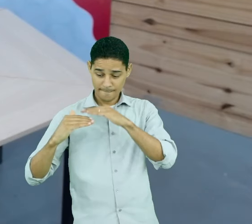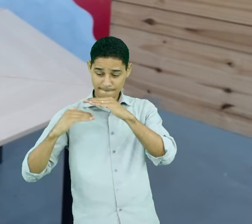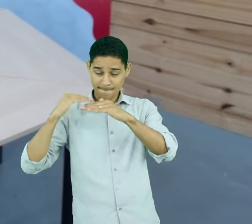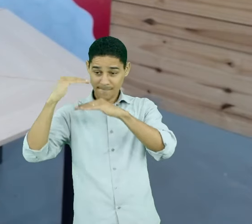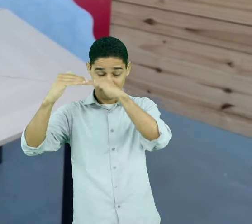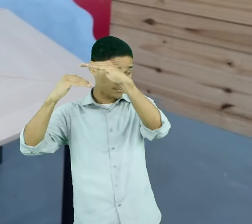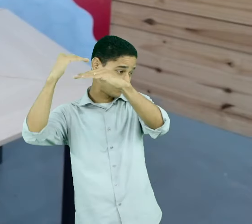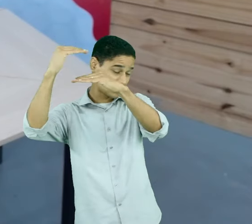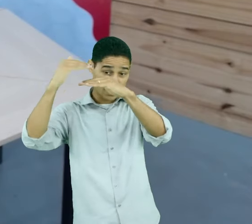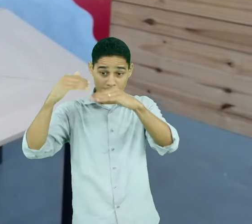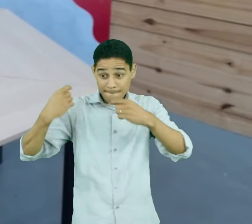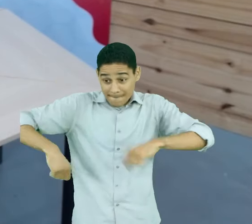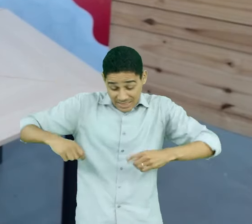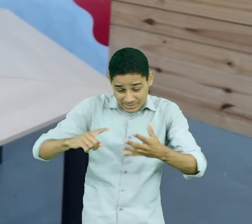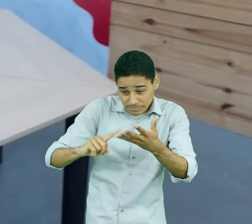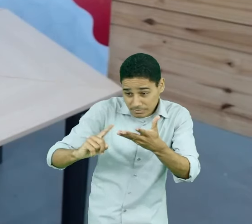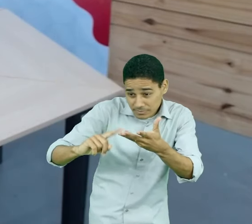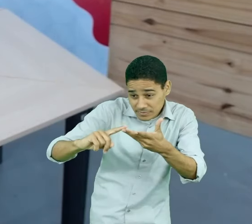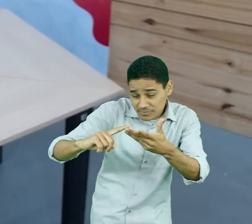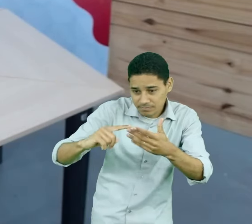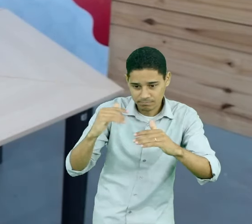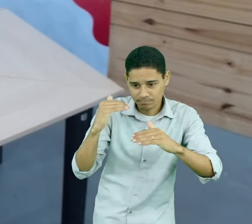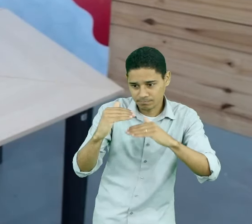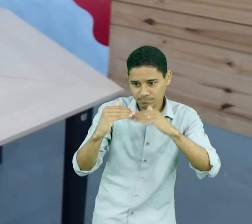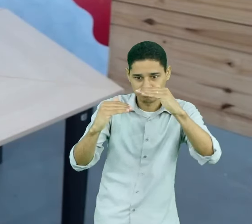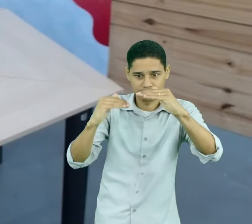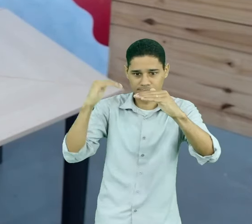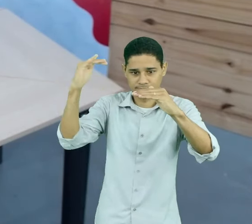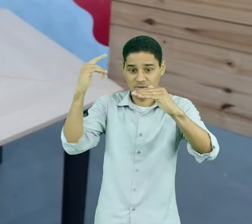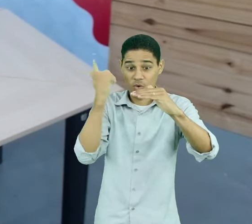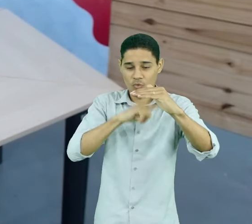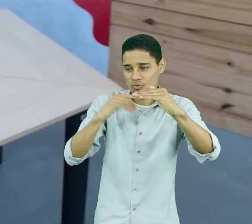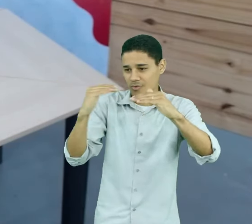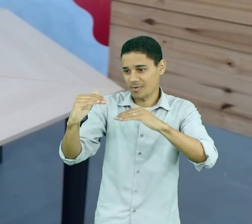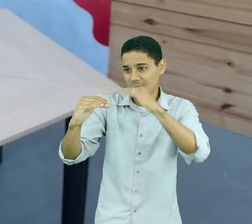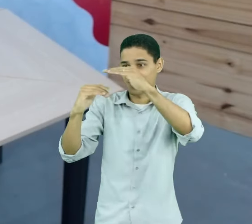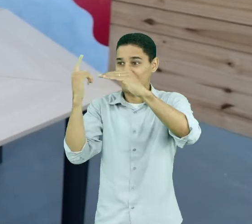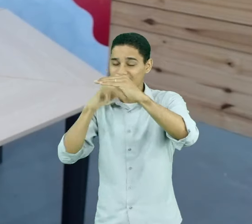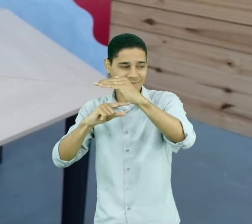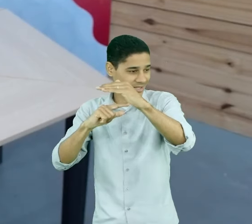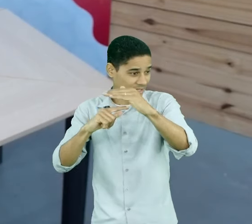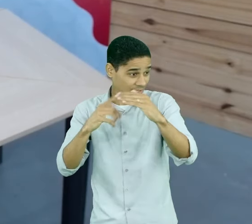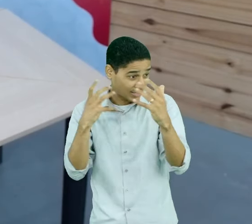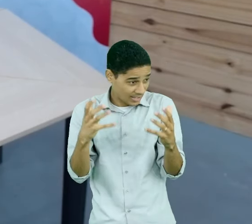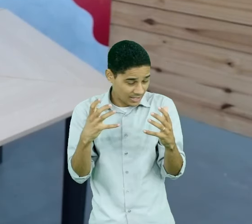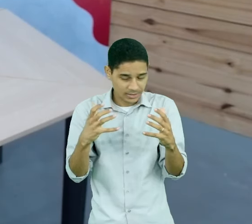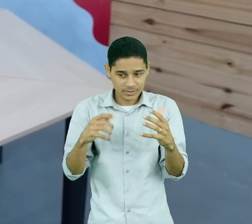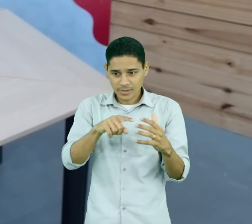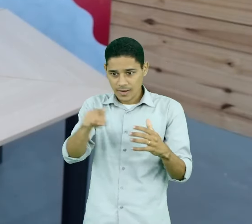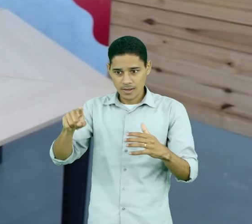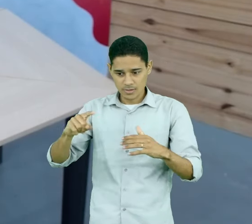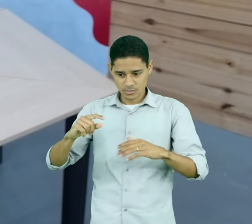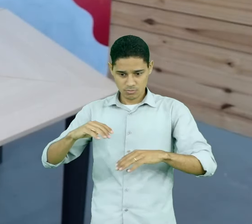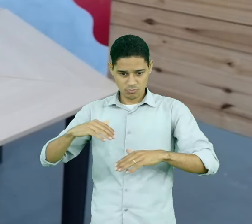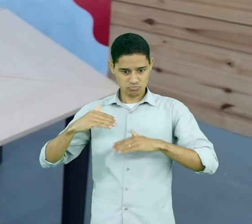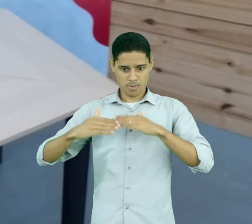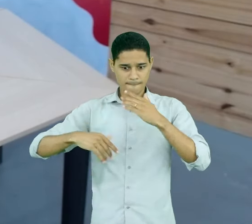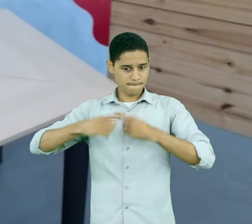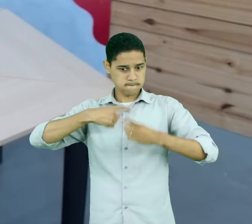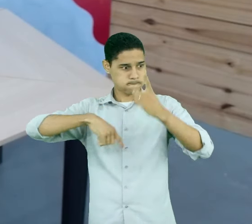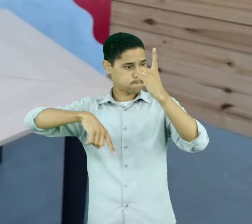necessárias para o bom desempenho e a boa desenvoltura na